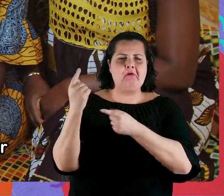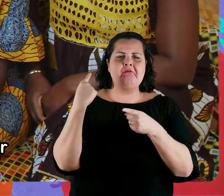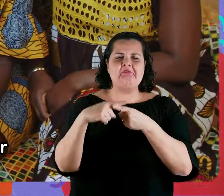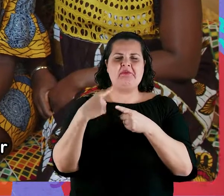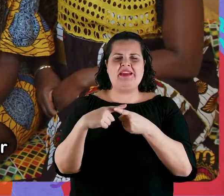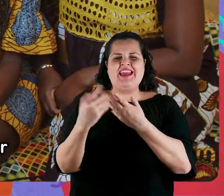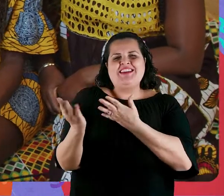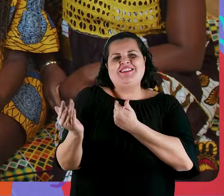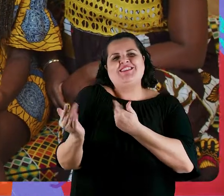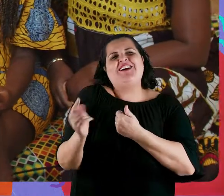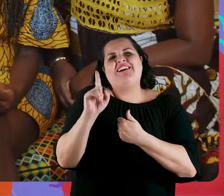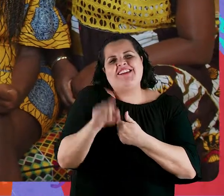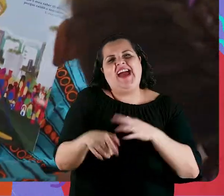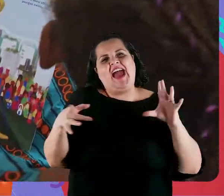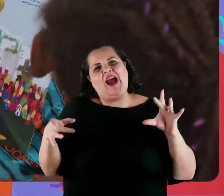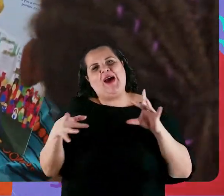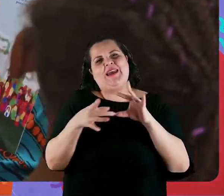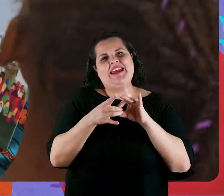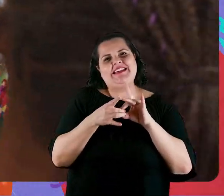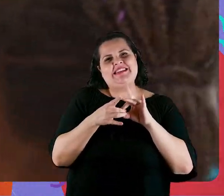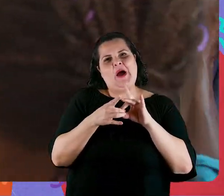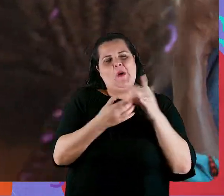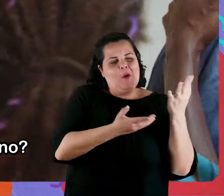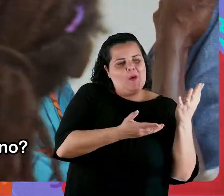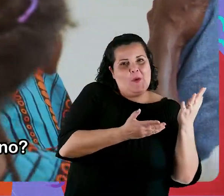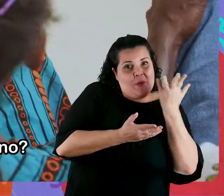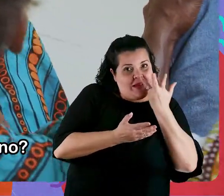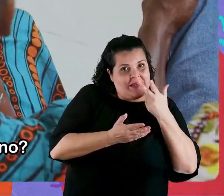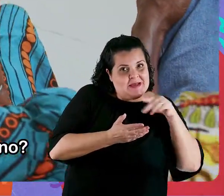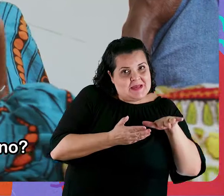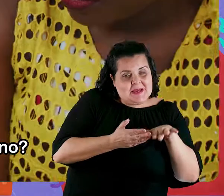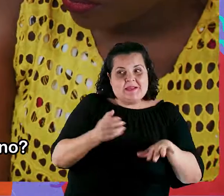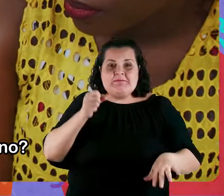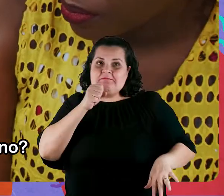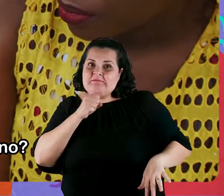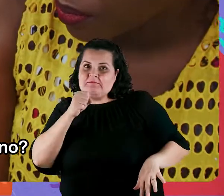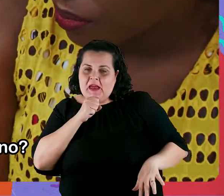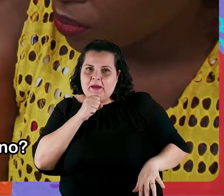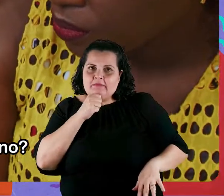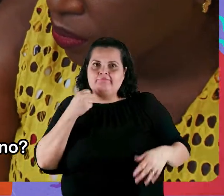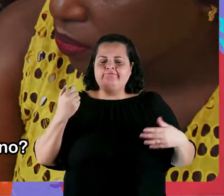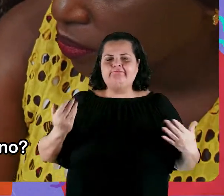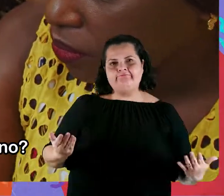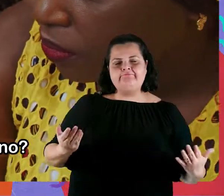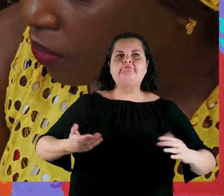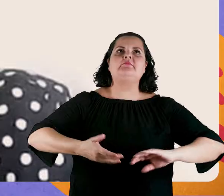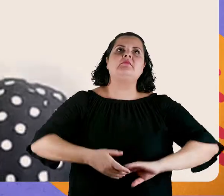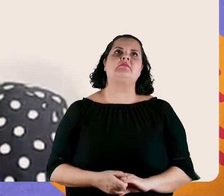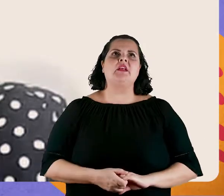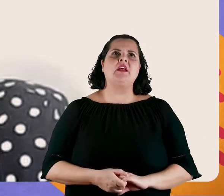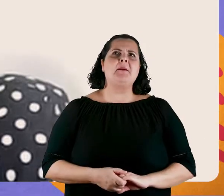os que acabaram de nascer e aqueles que percorrem a estrada há mais tempo. Qual a imagem que nós temos do continente africano?